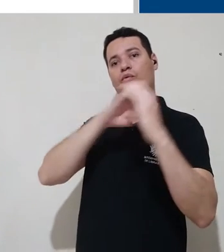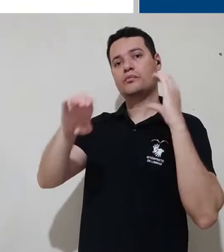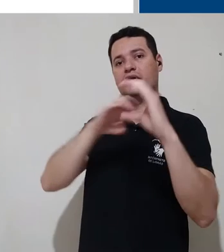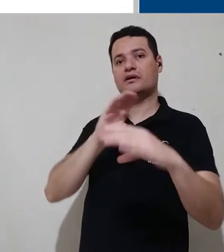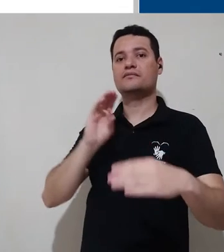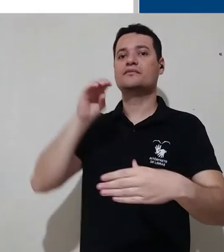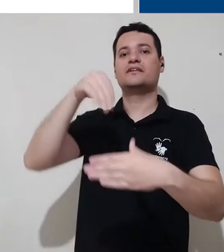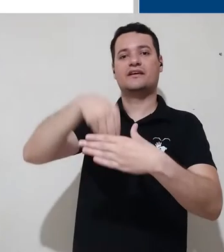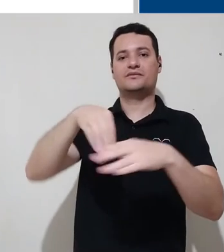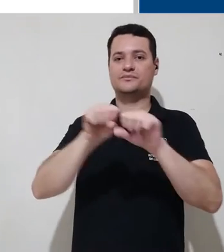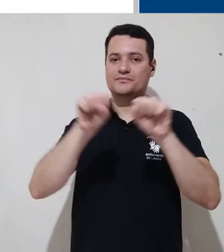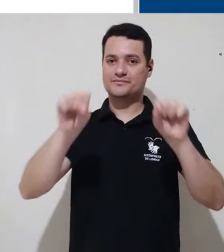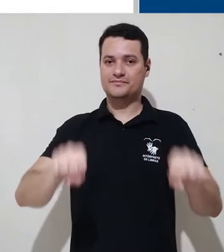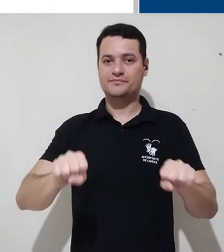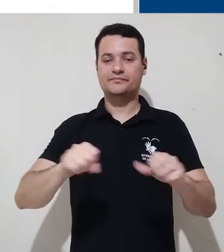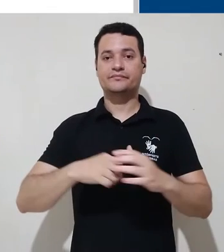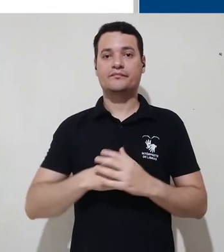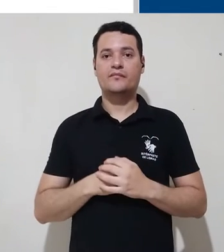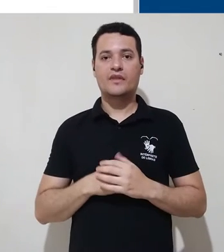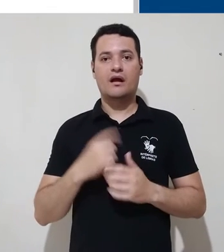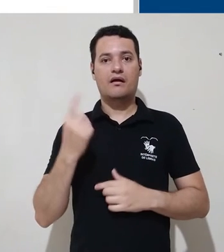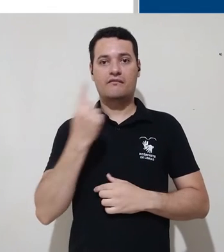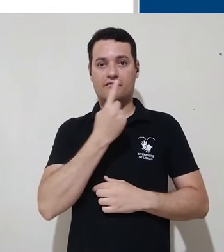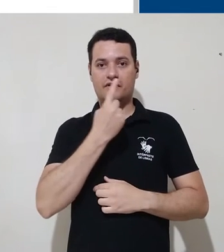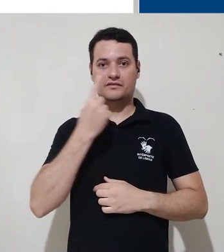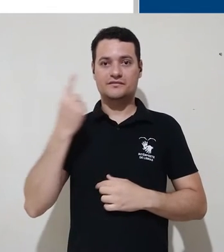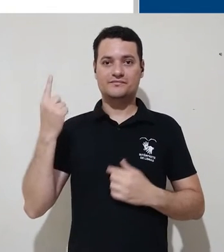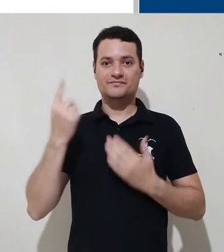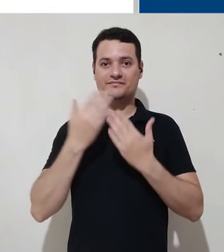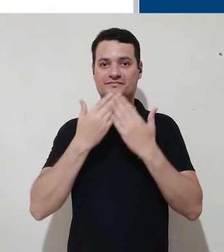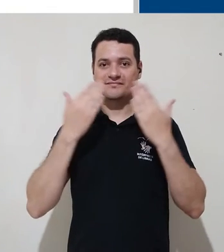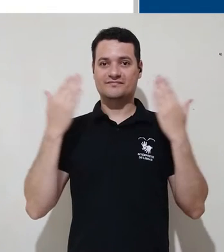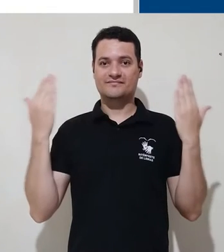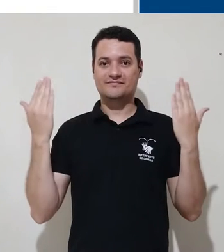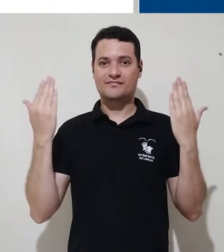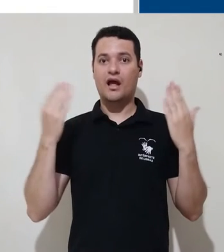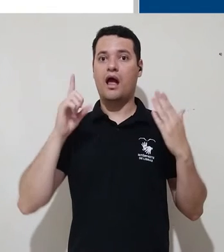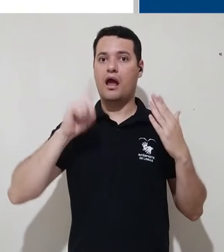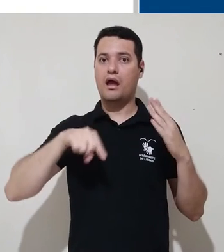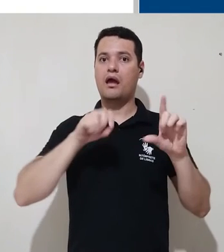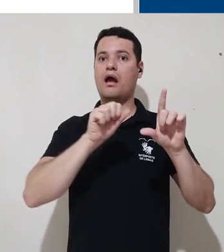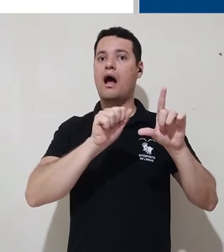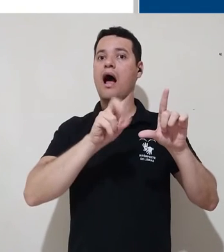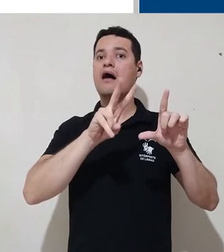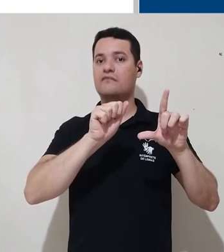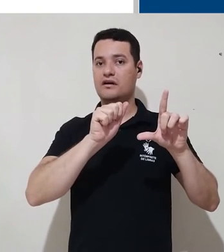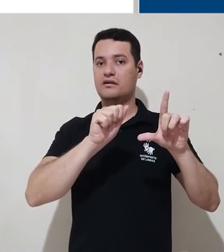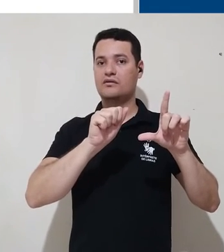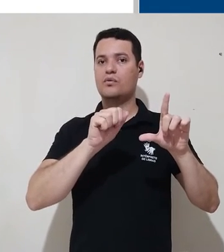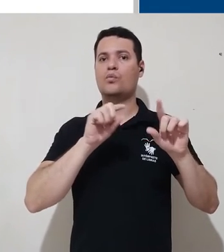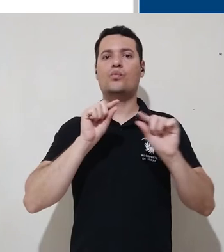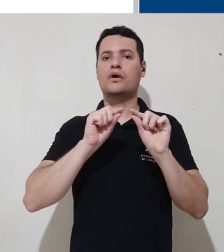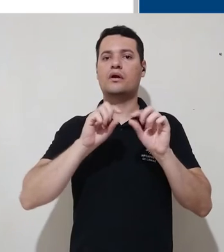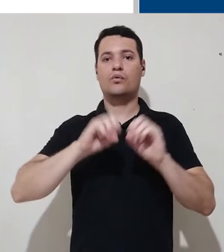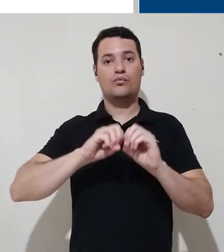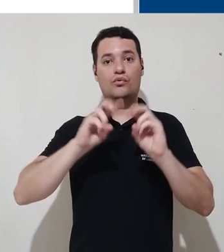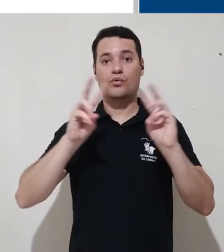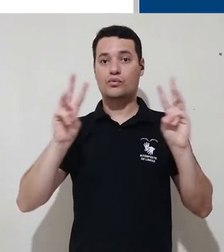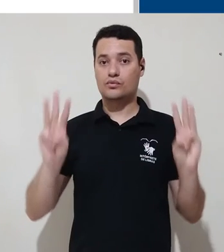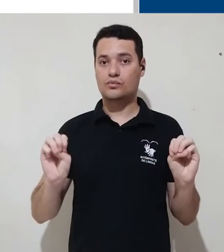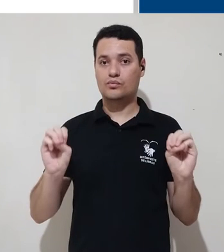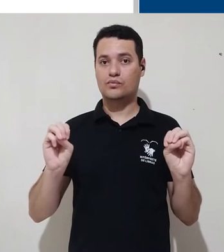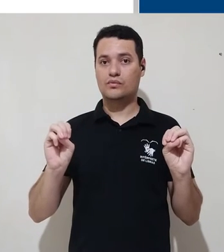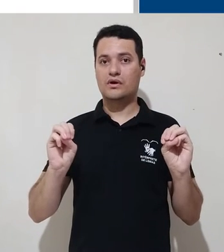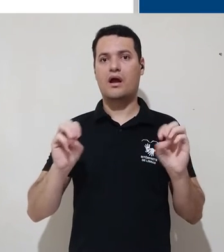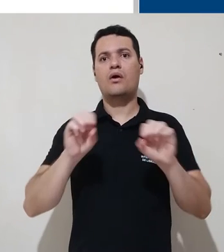do próprio sistema. A tela que nós estamos vendo é a tela de um Ava, no caso, o Moodle,